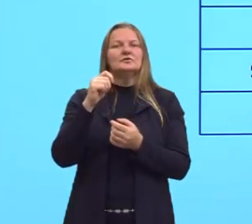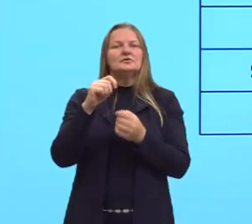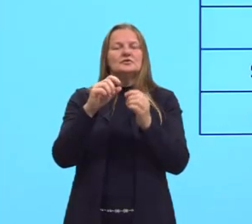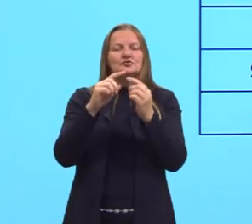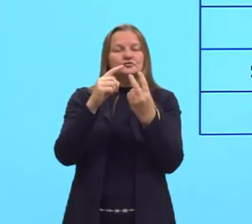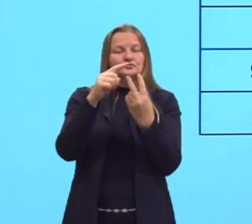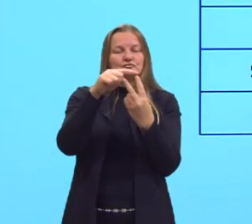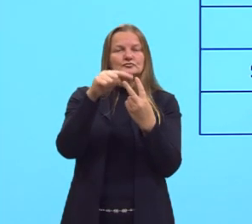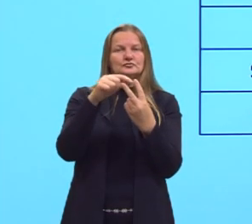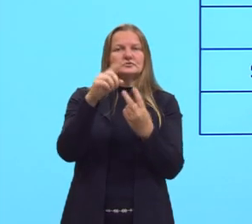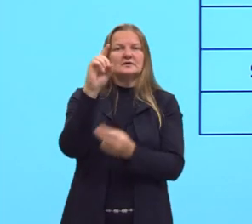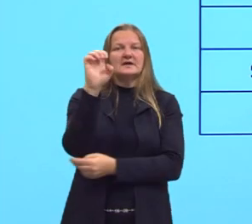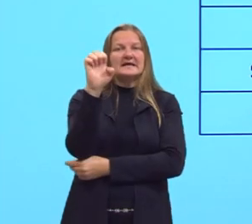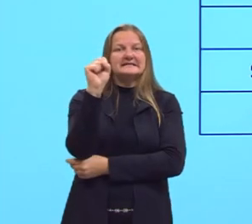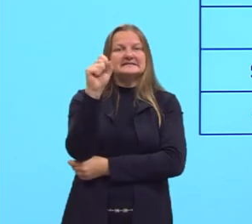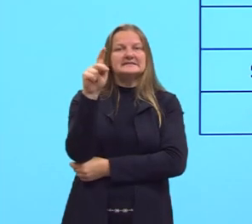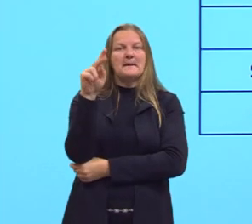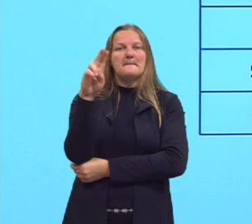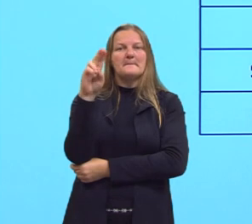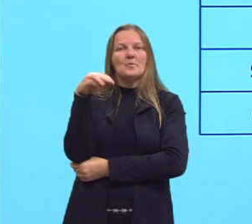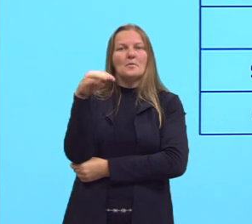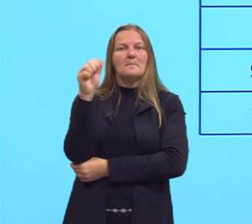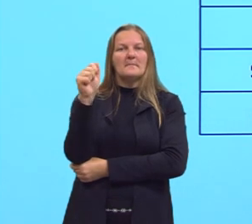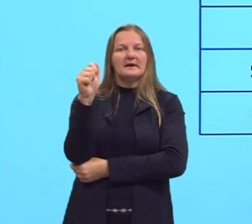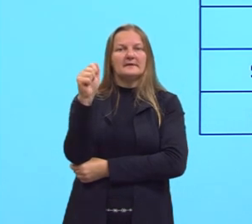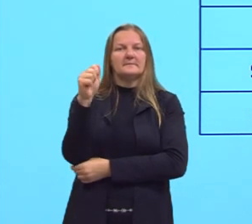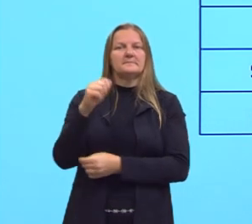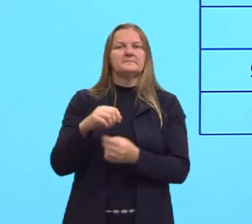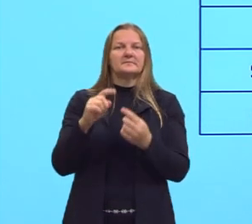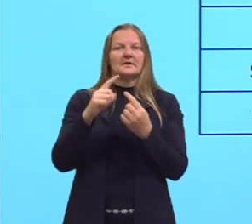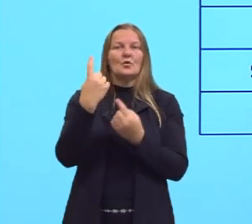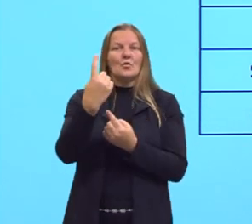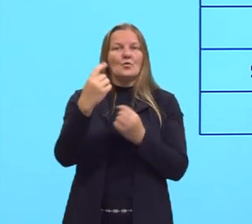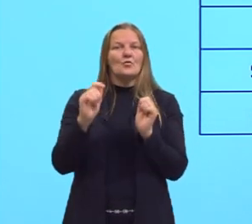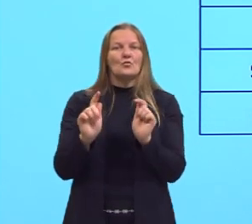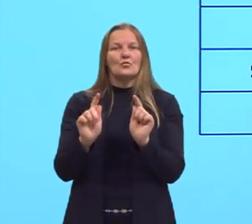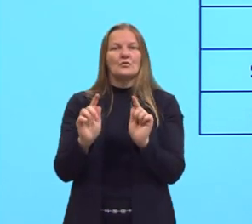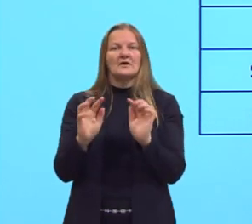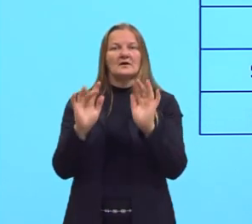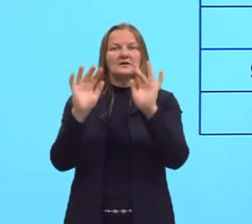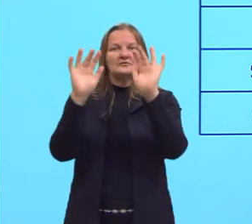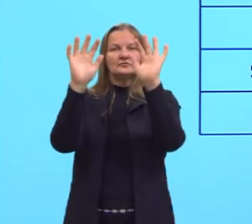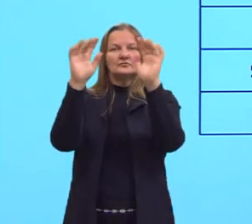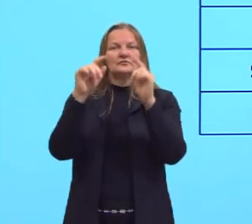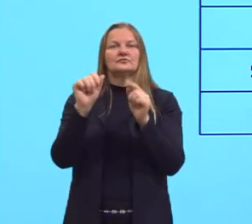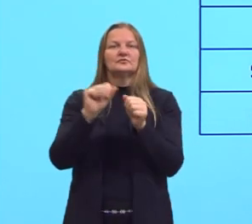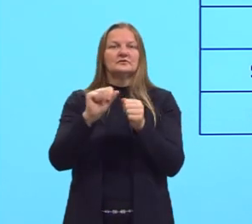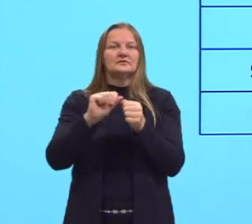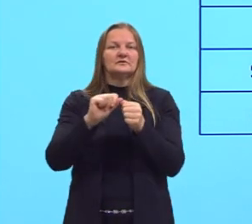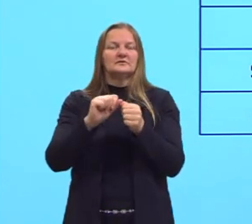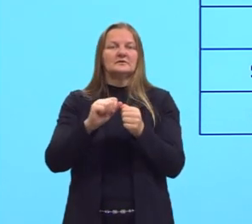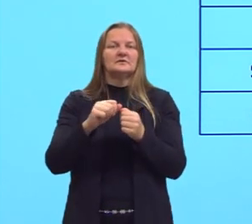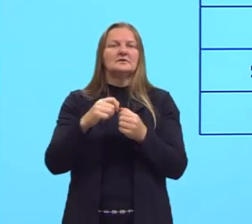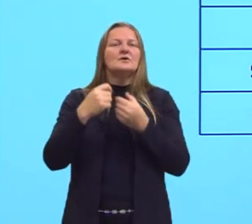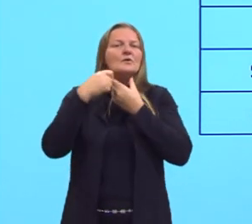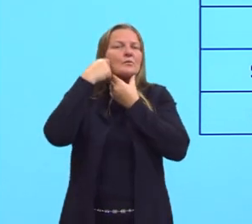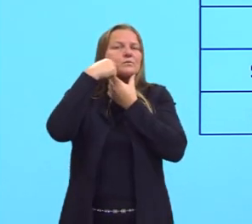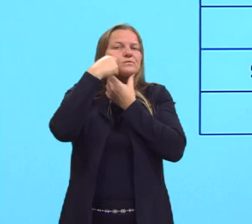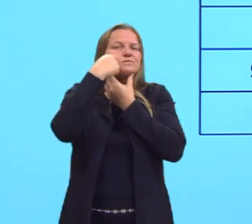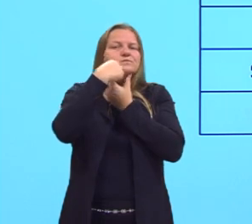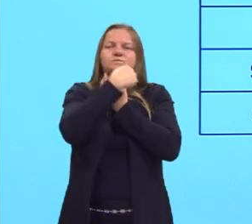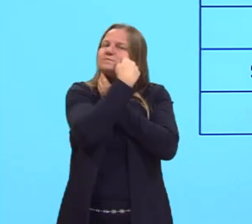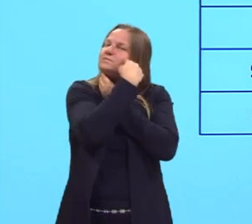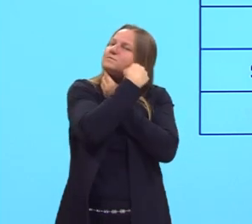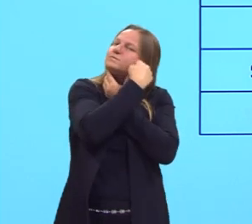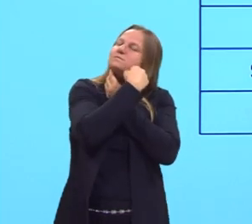dispersante líquido e o disperso gasoso. E aí nós vamos ter o exemplo das espumas. Aquele